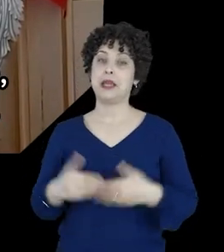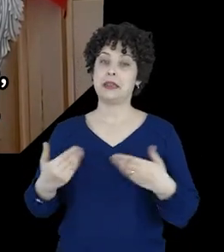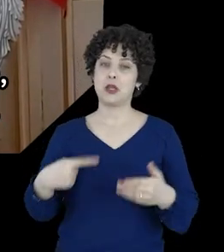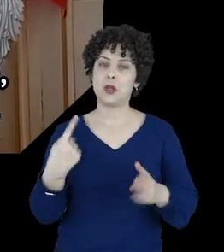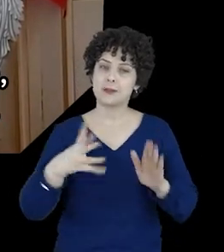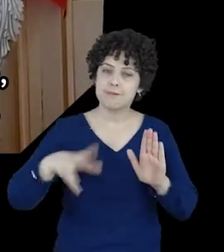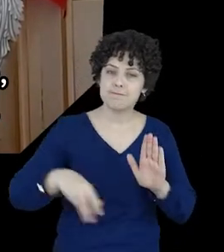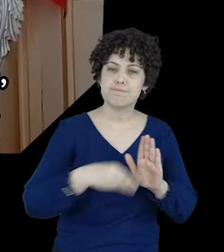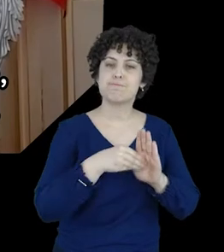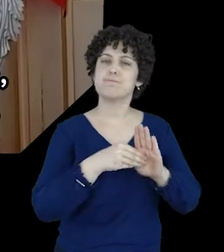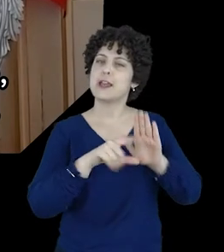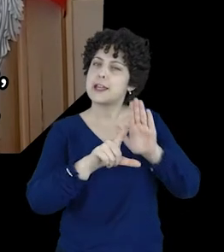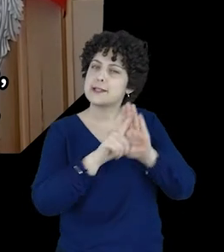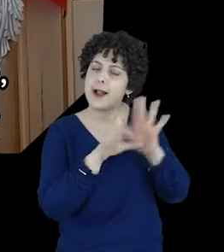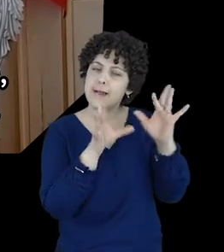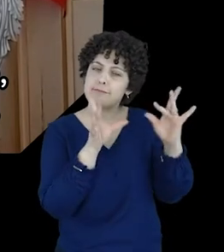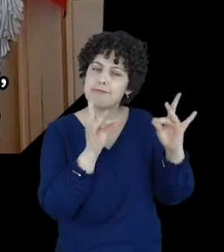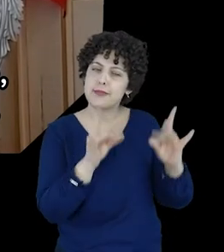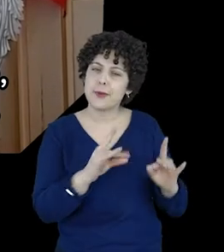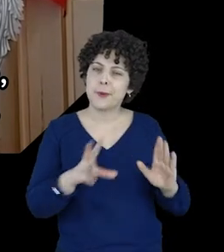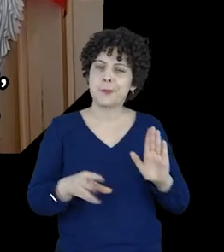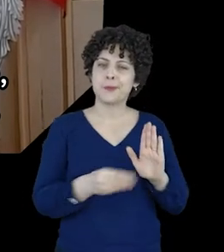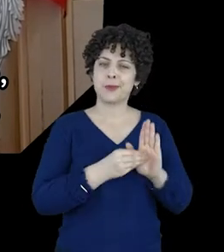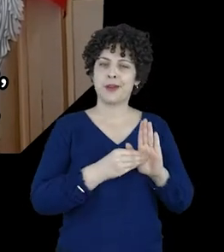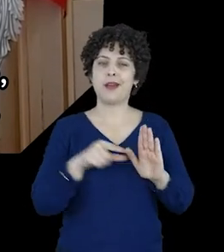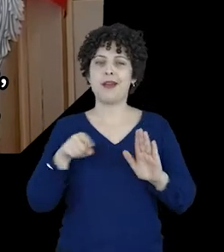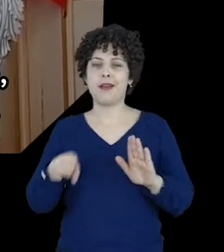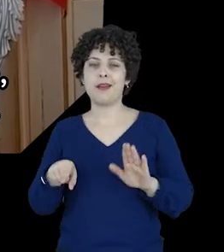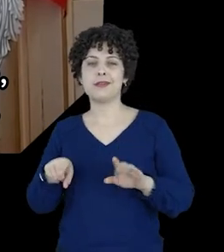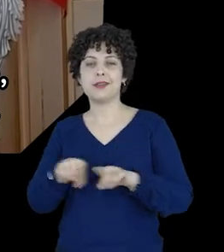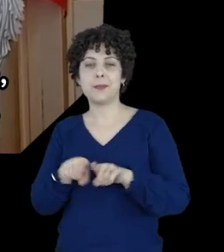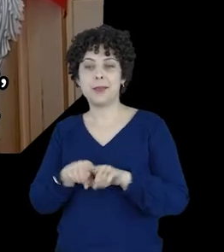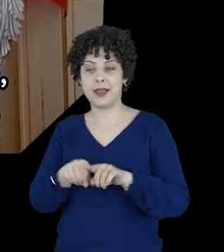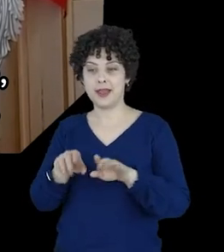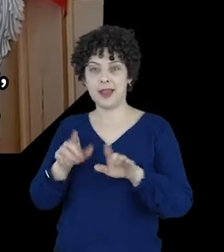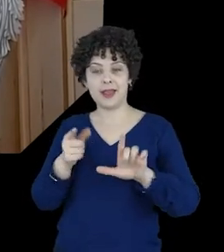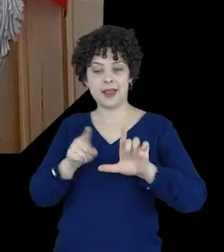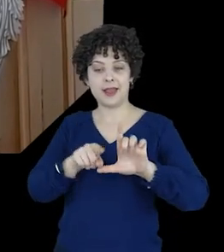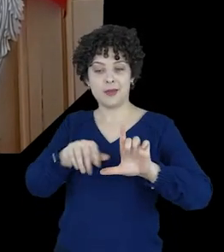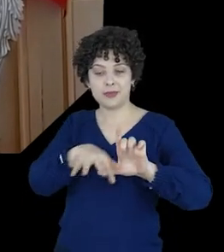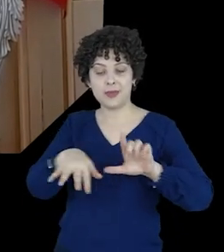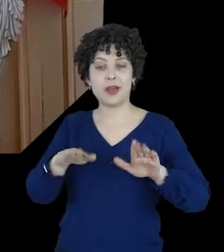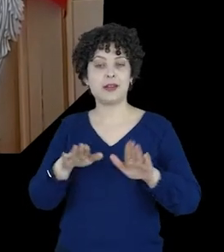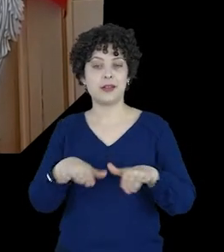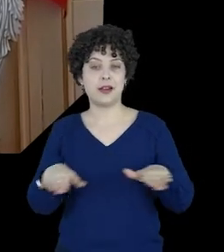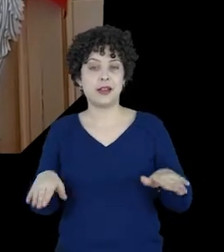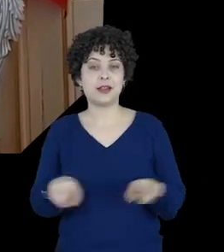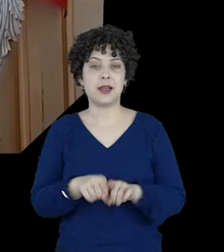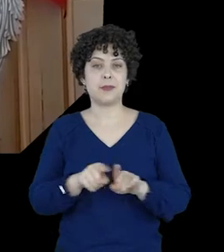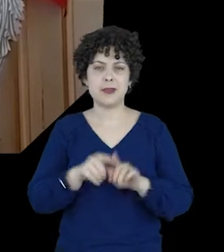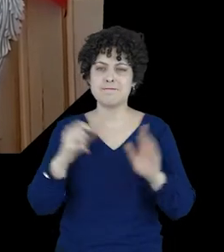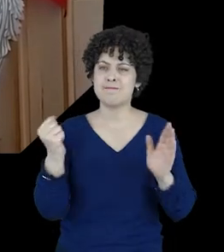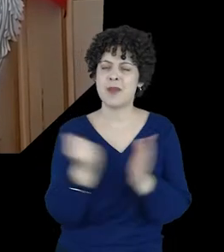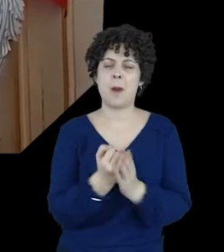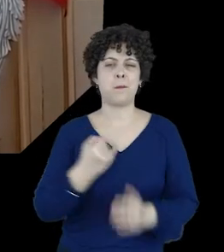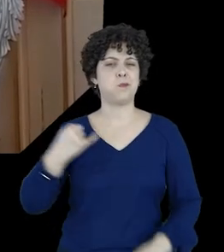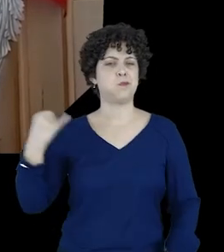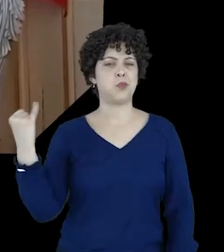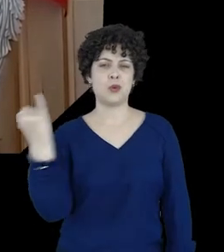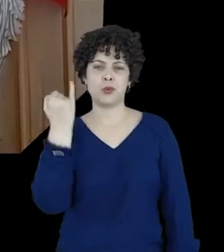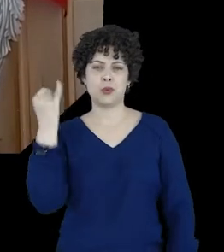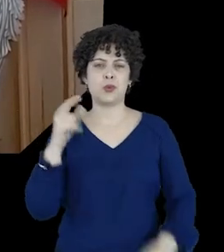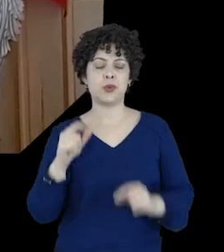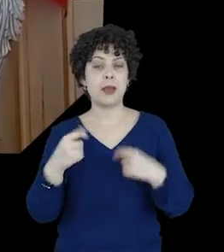Então, nós incluímos tudo isso nessa lei que, além da questão da criança influenciadora, cria um marco importante